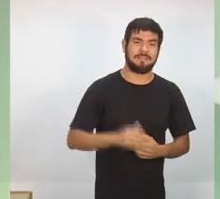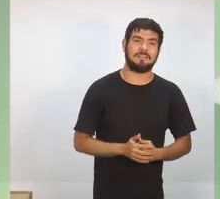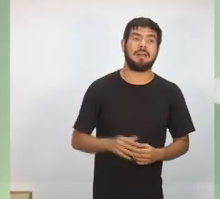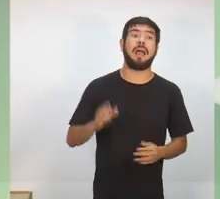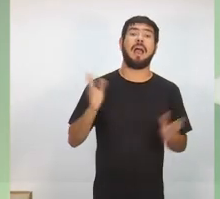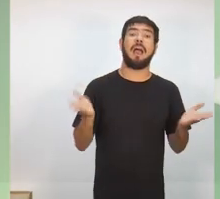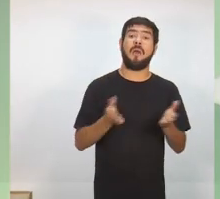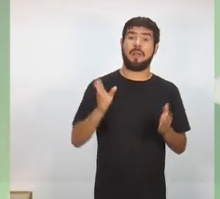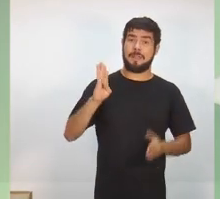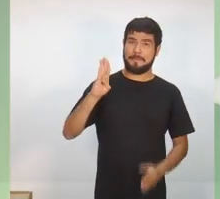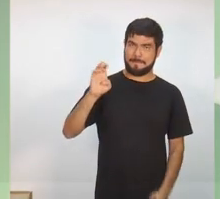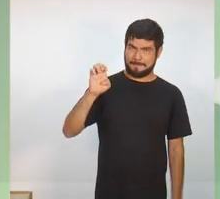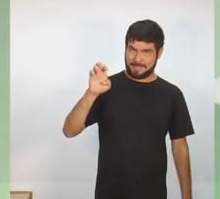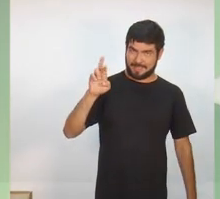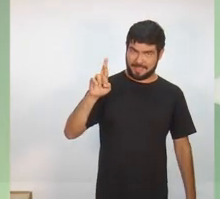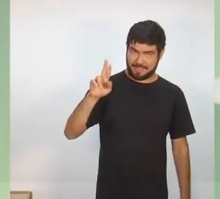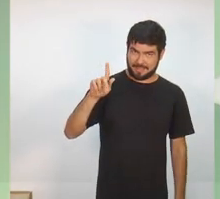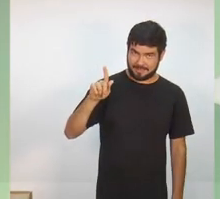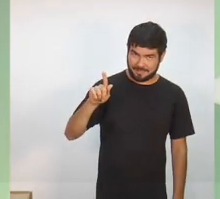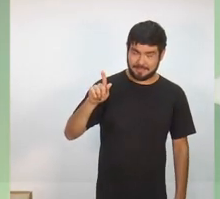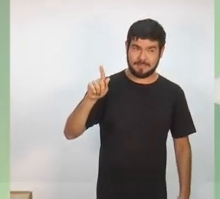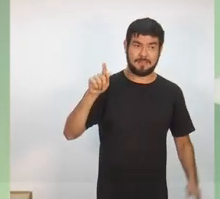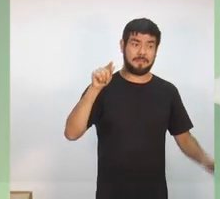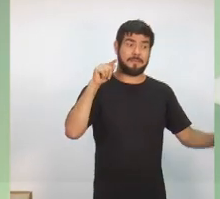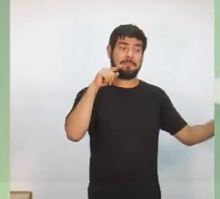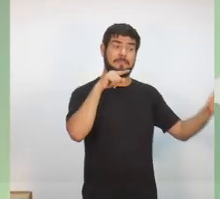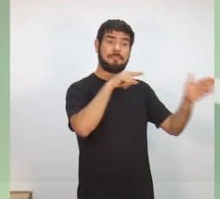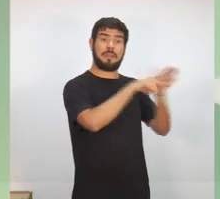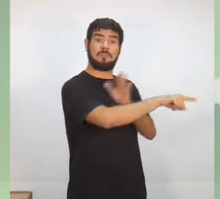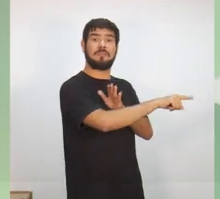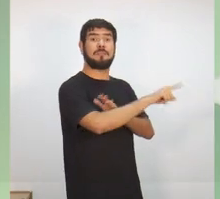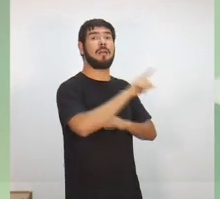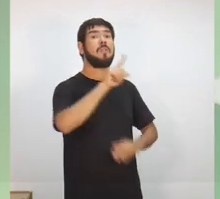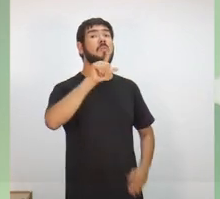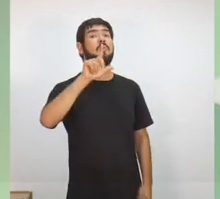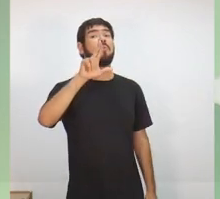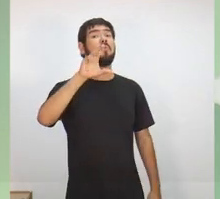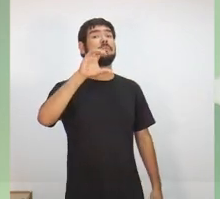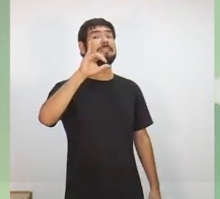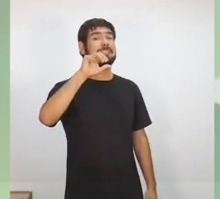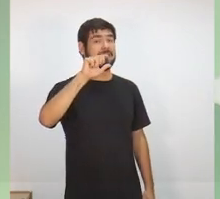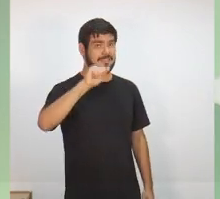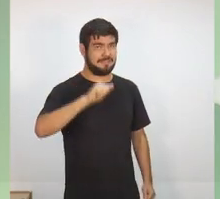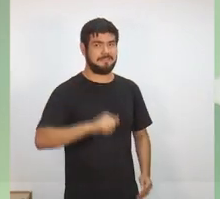pergunta para Lúcia Antony. Na tela, 30 segundos, por favor.